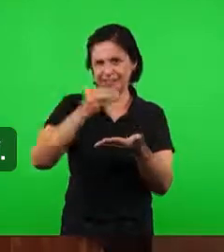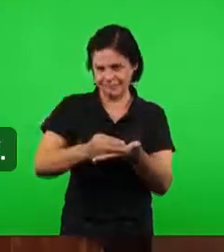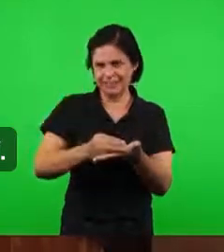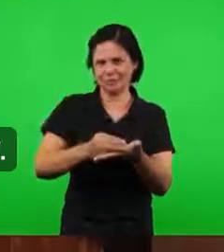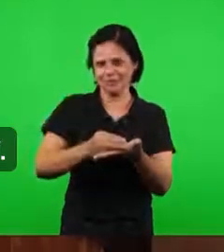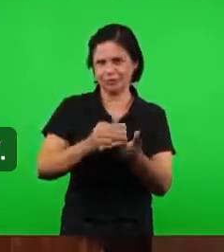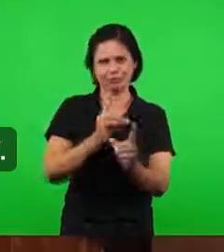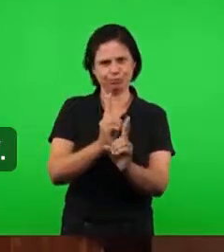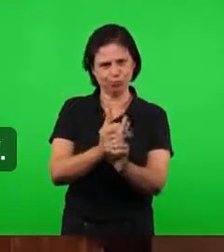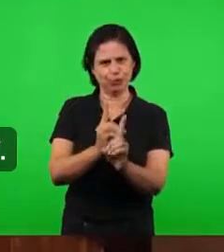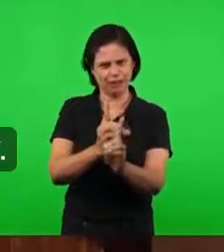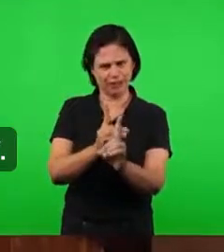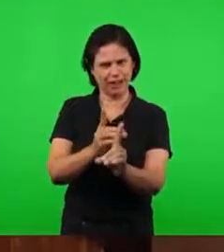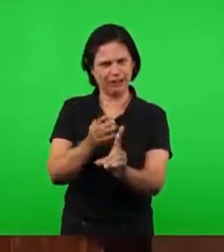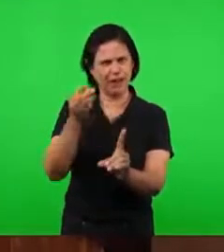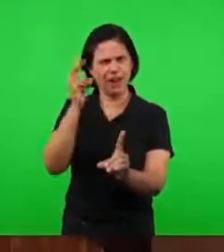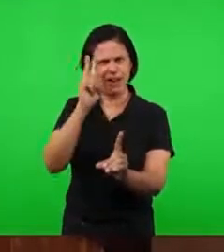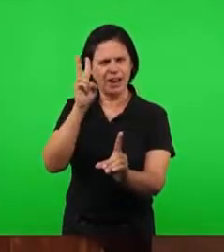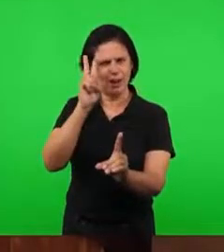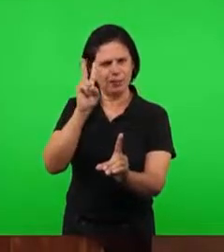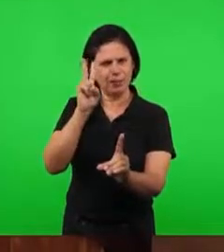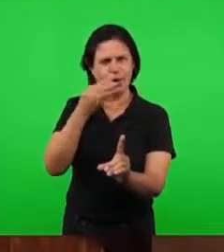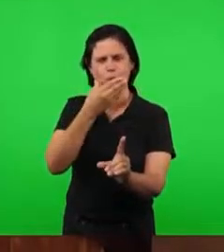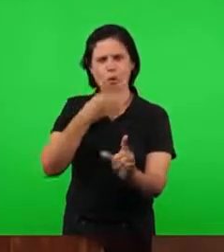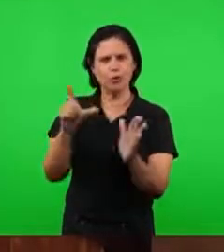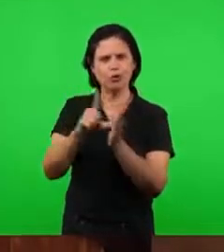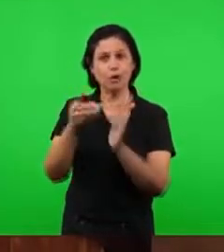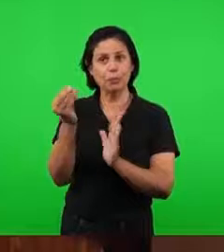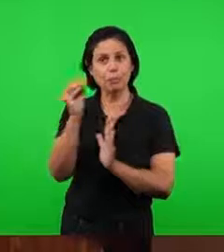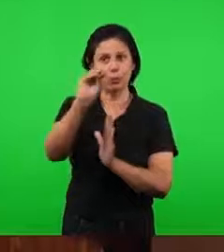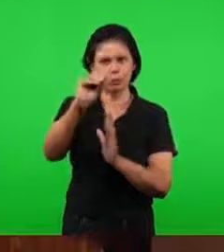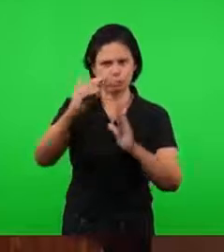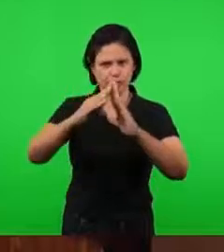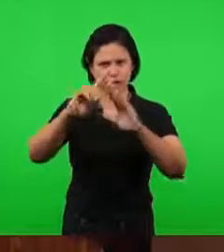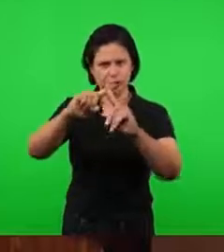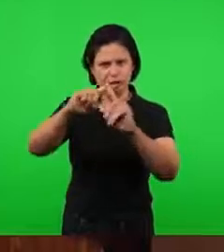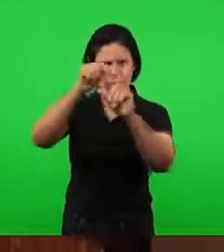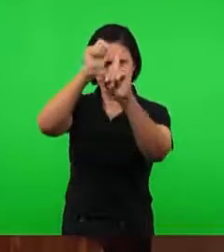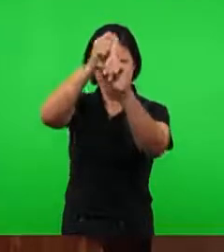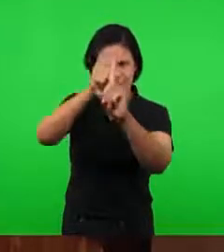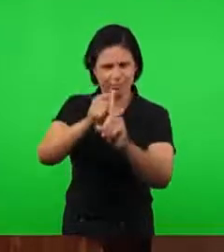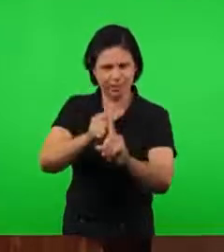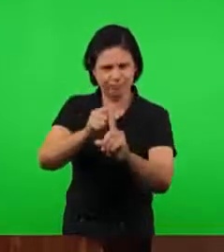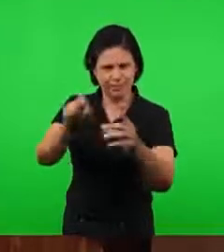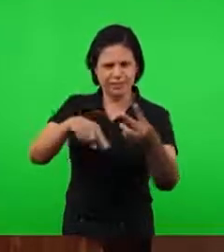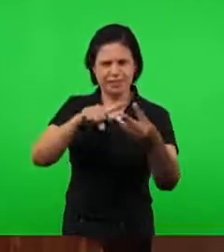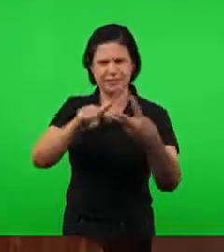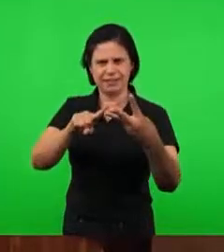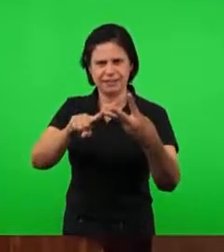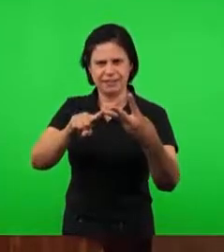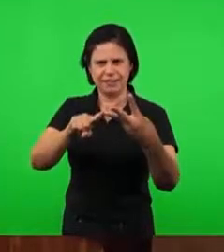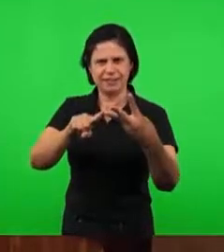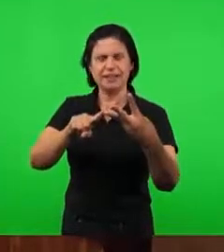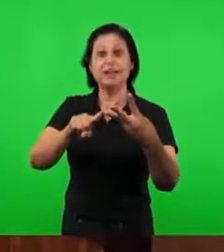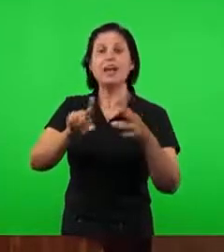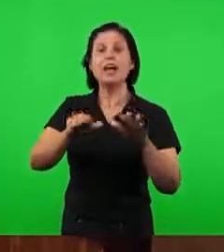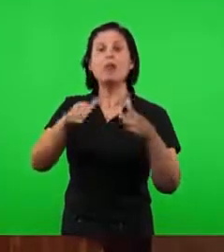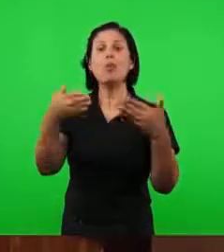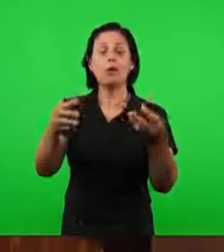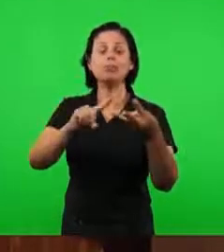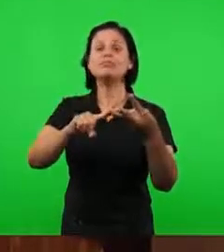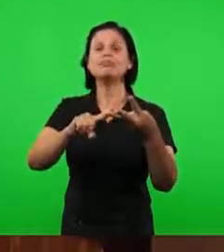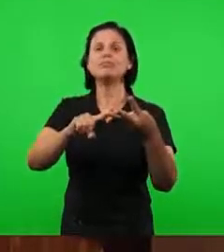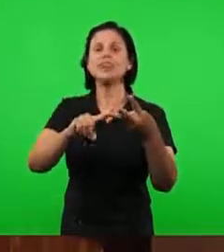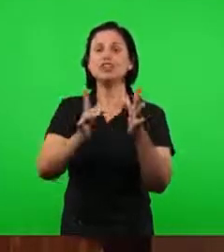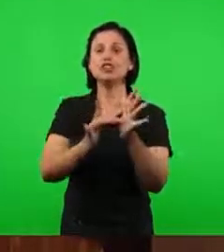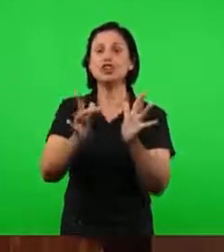colocada por Lutero, está relacionada com Jesus como o único mediador entre Deus e os